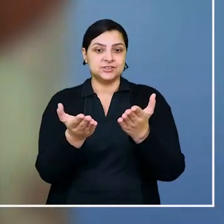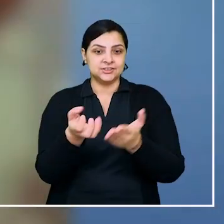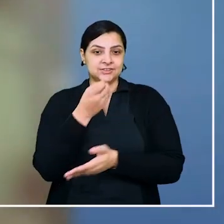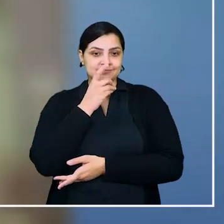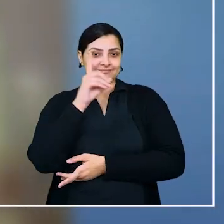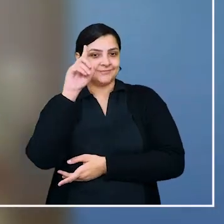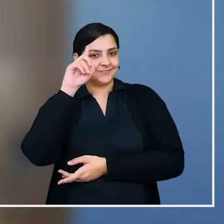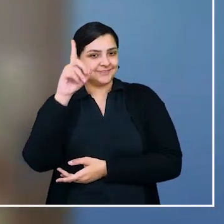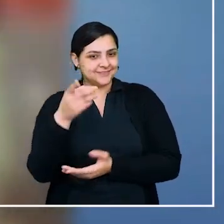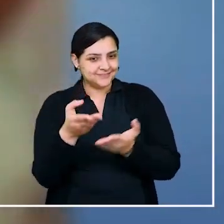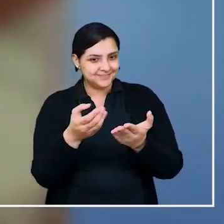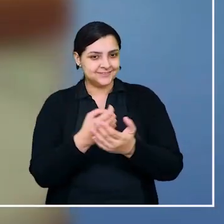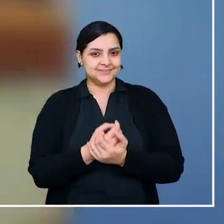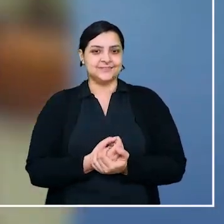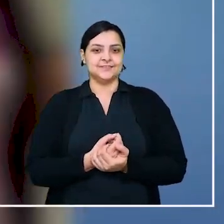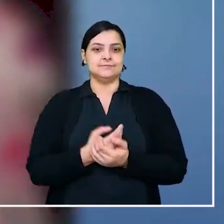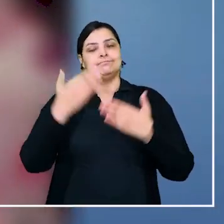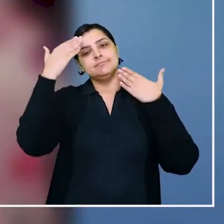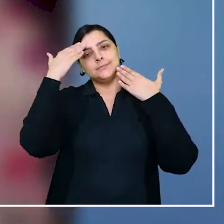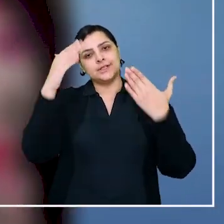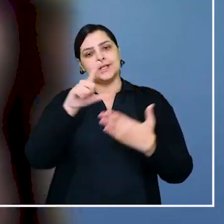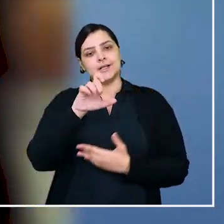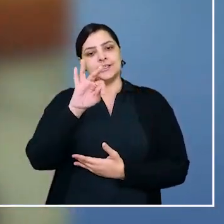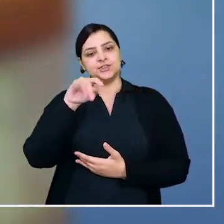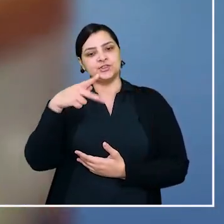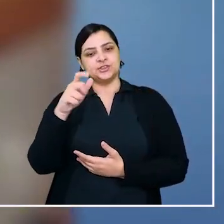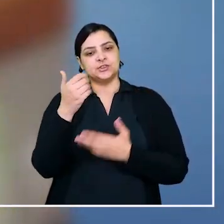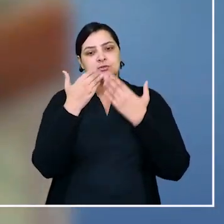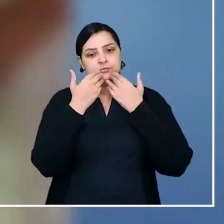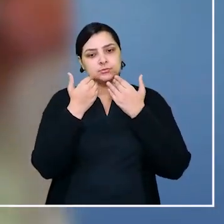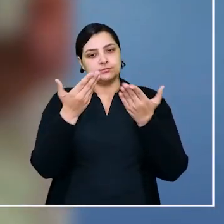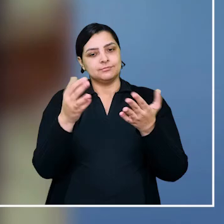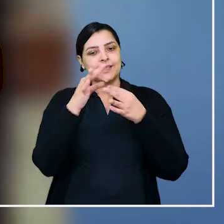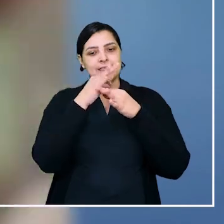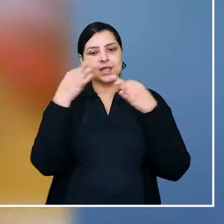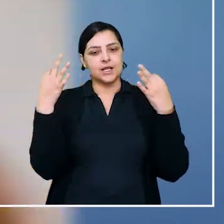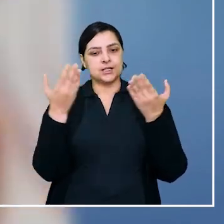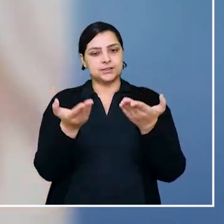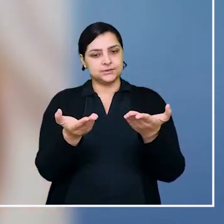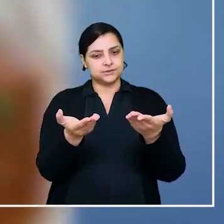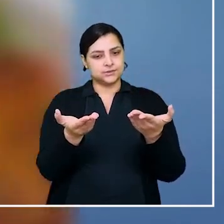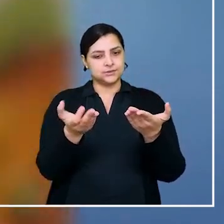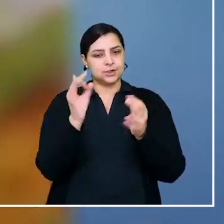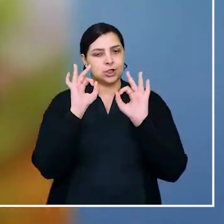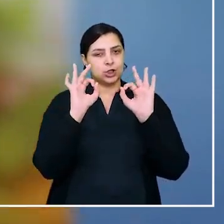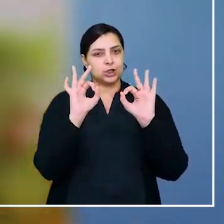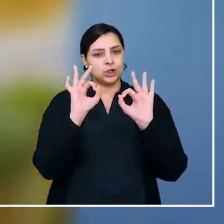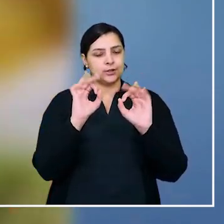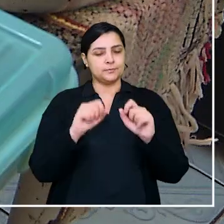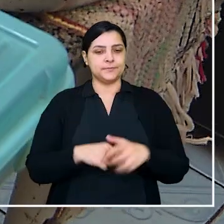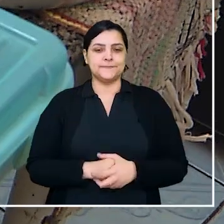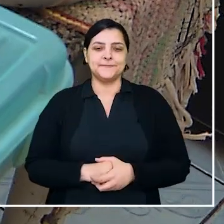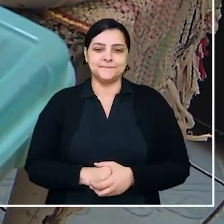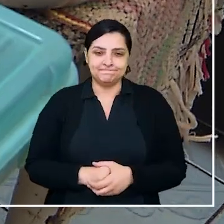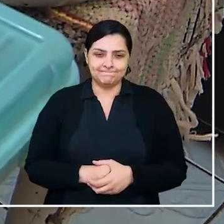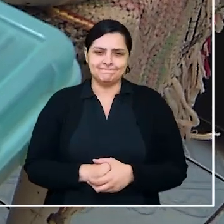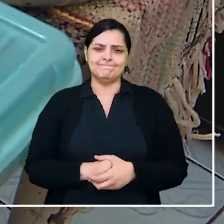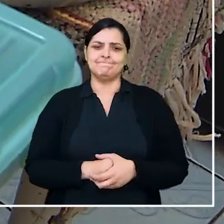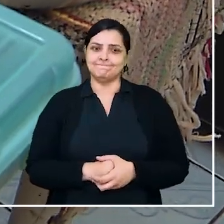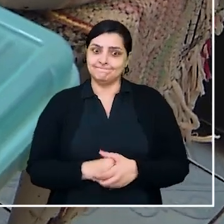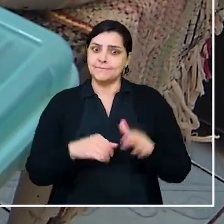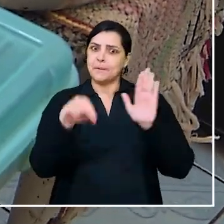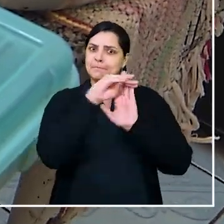Bom dia, bom dia! Obrigado, Letinha. Obrigada, tia. Está uma delícia. Top, ó. E há um